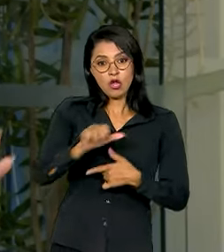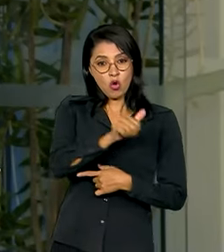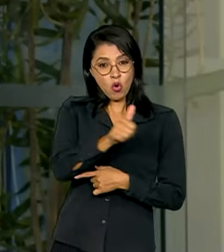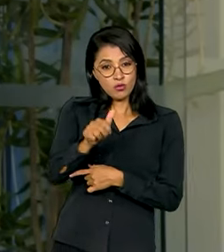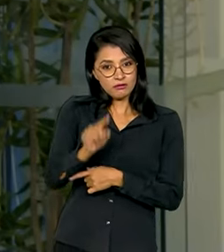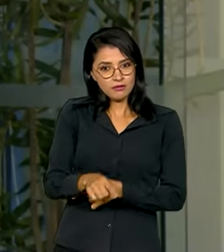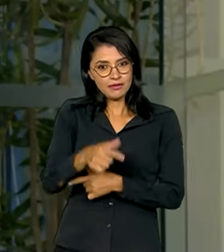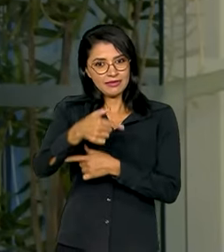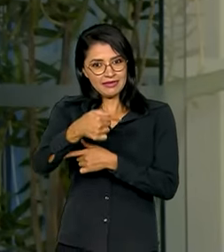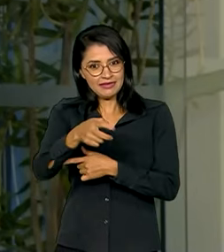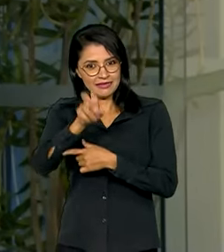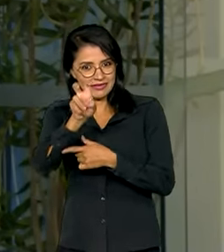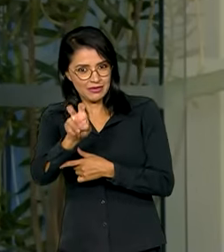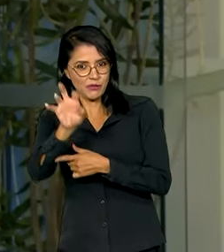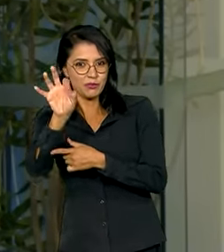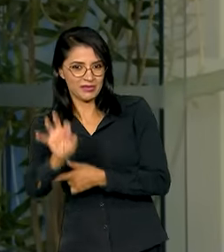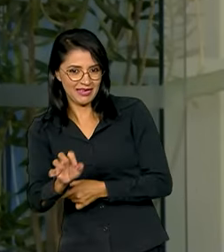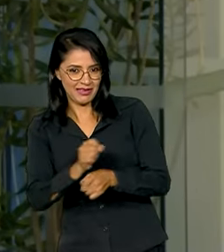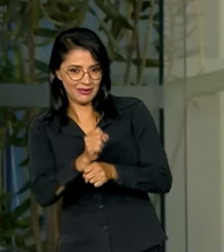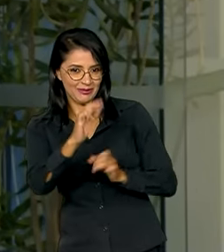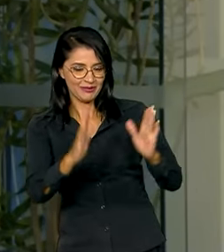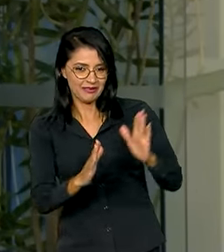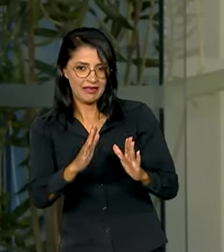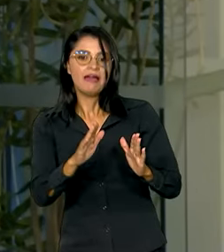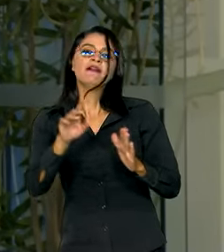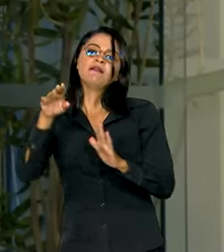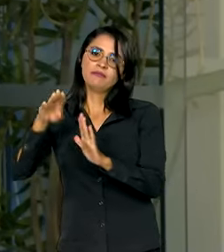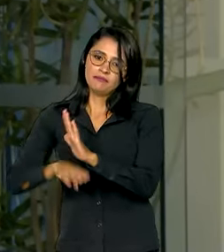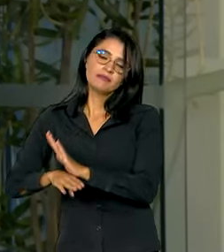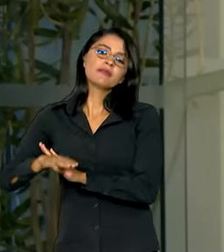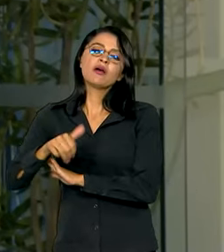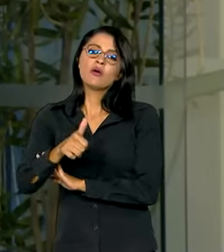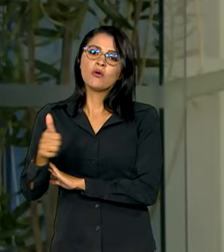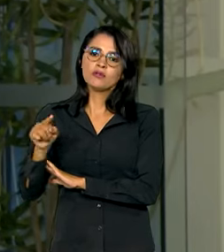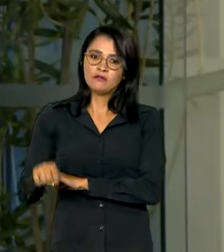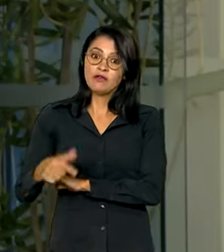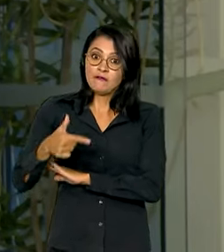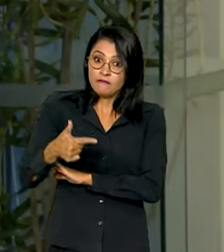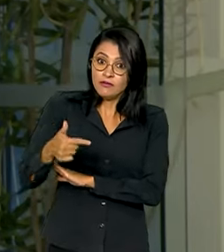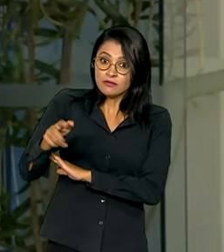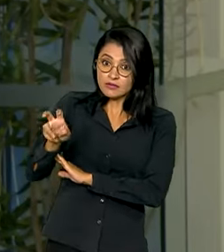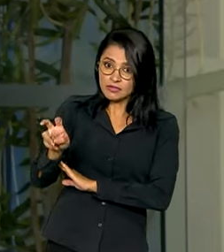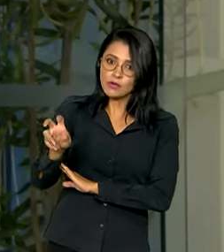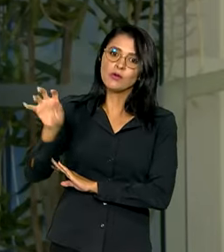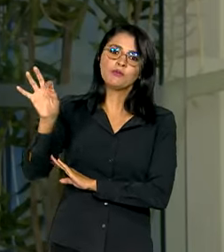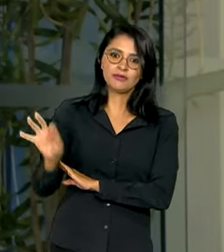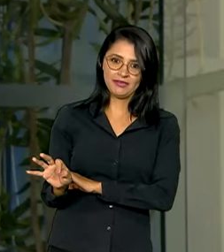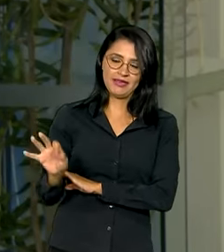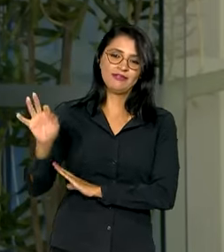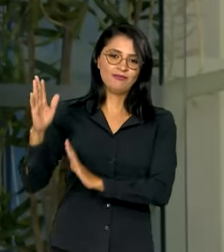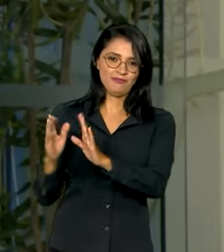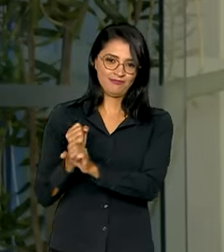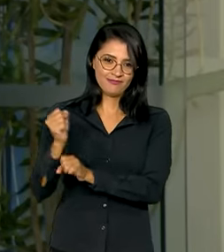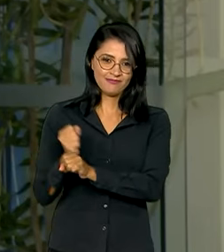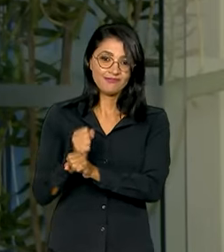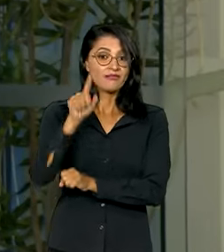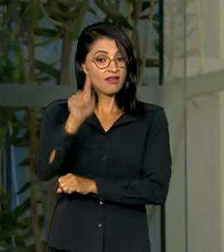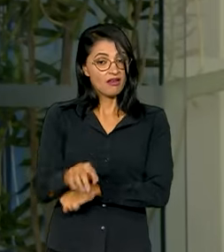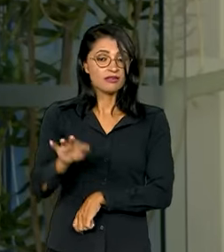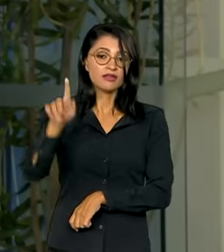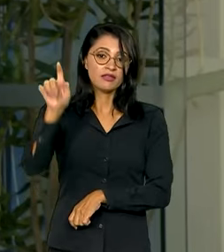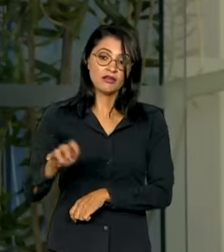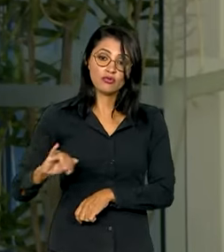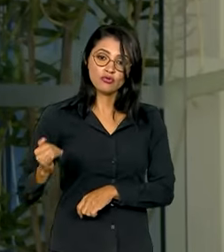,75% ao ano para 11,25% ao ano. Essa que é a taxa básica de juros e que define